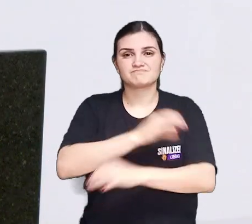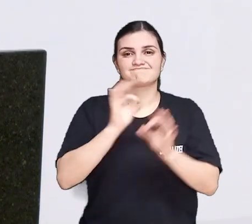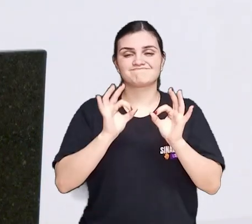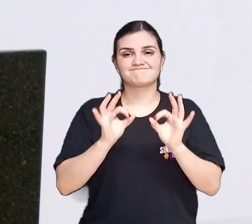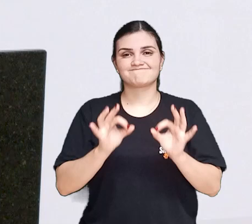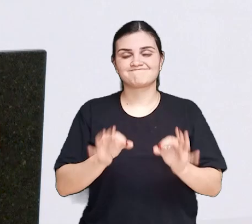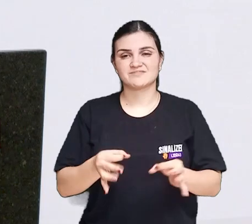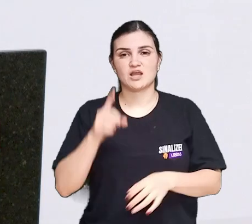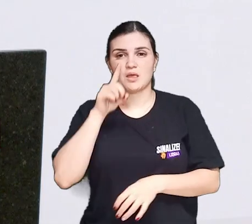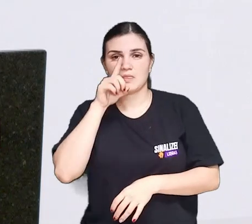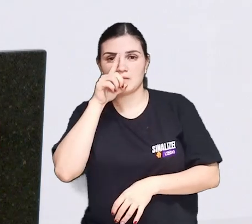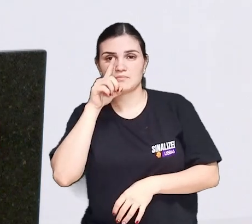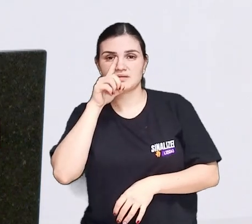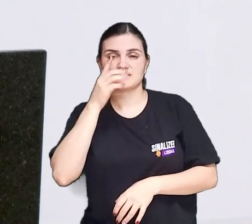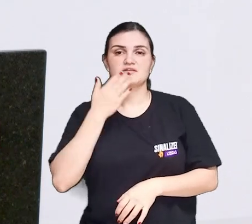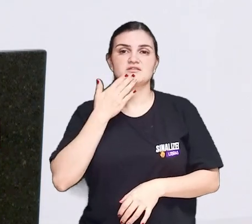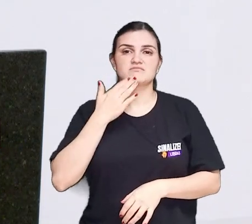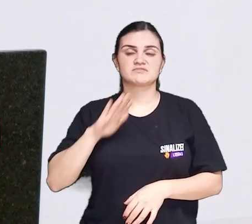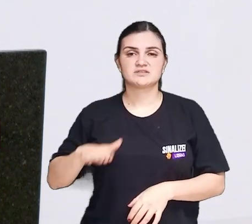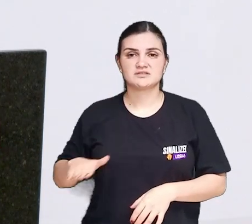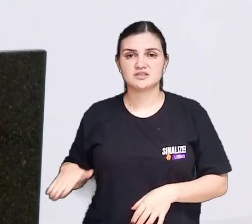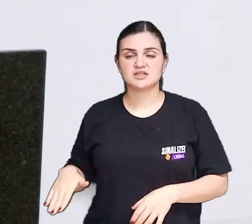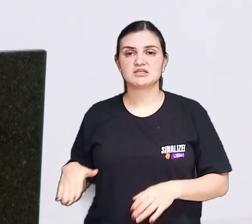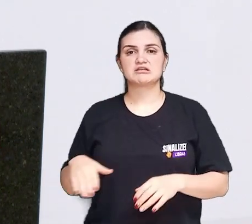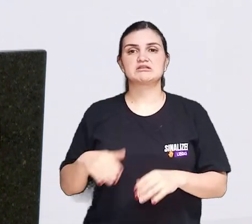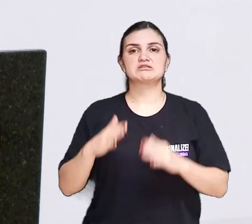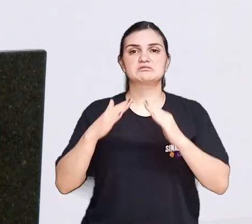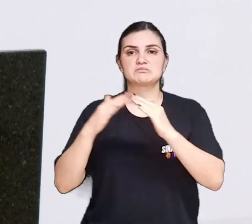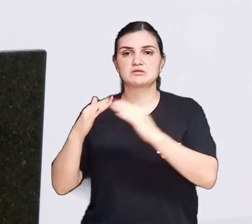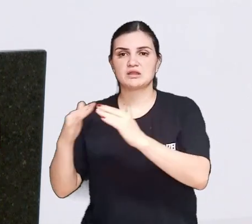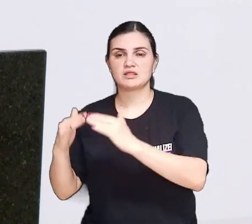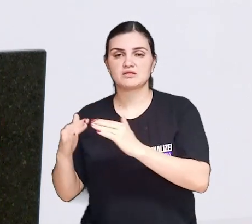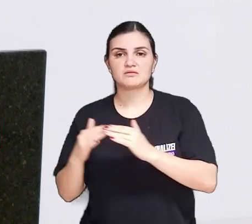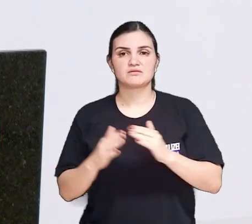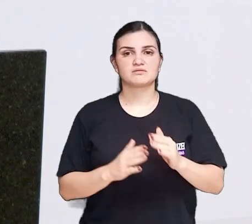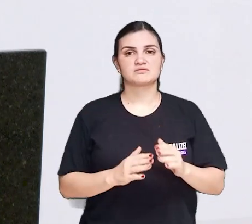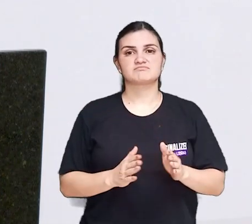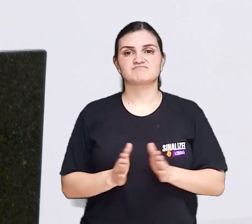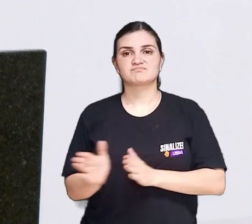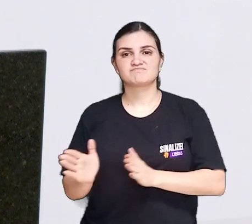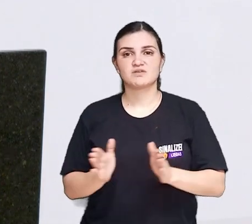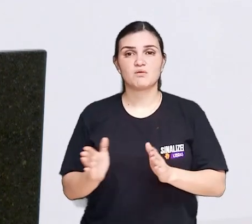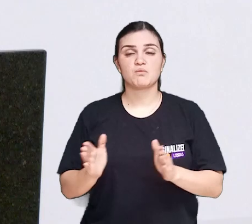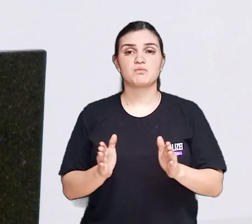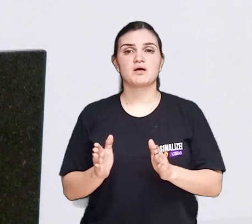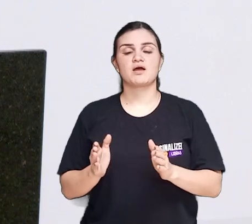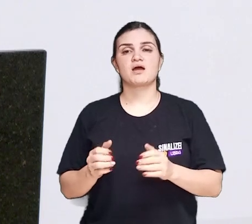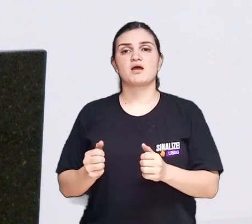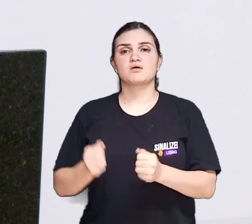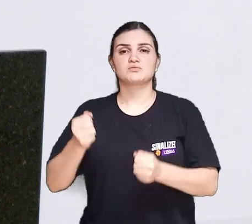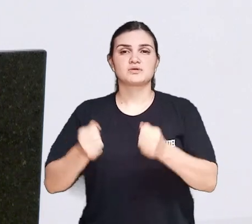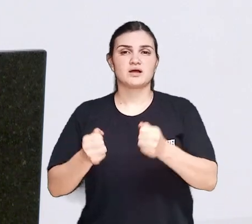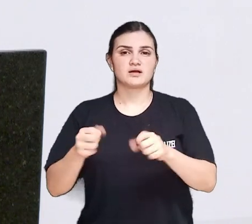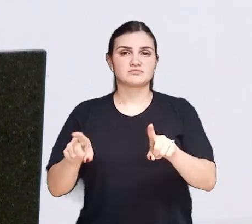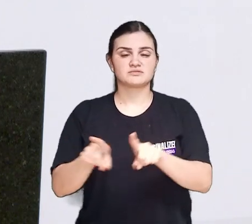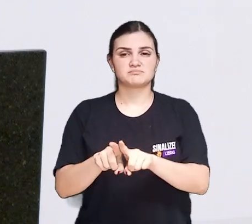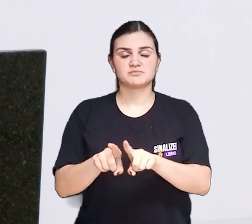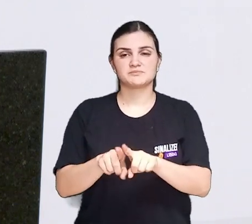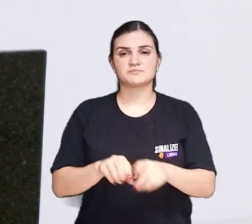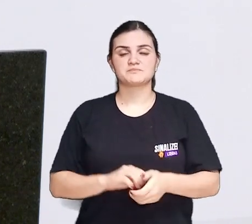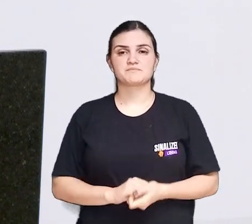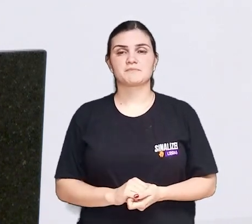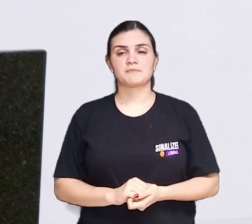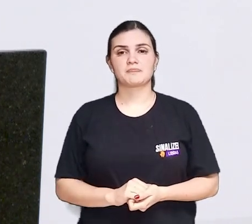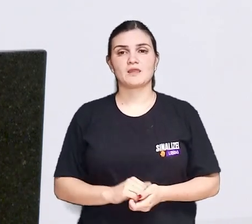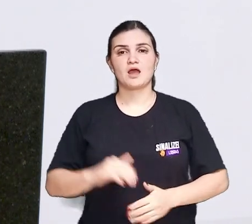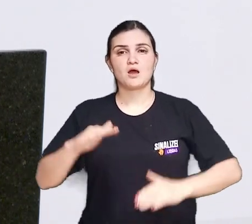adequadas expõe crianças moradores a risco ao ter que transitar pela rua, dividindo espaço com veículos. A implantação das calçadas